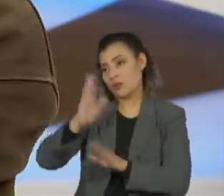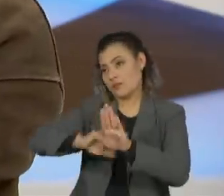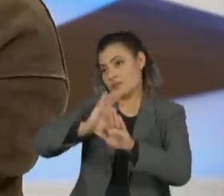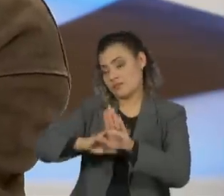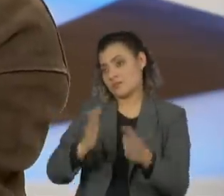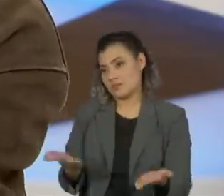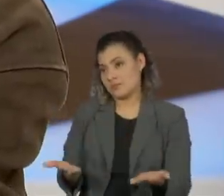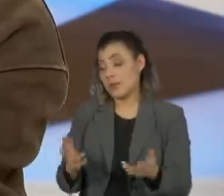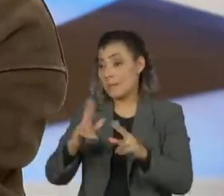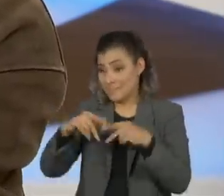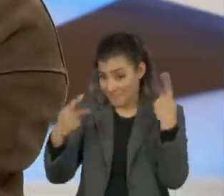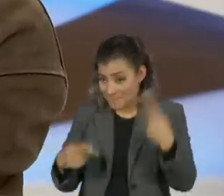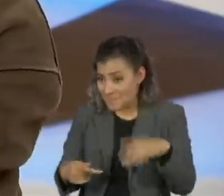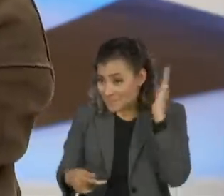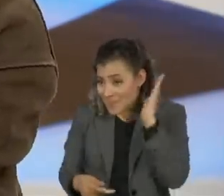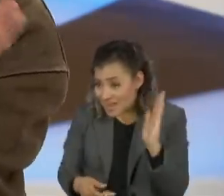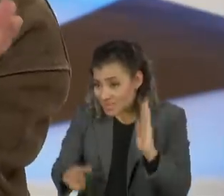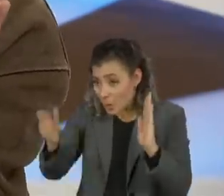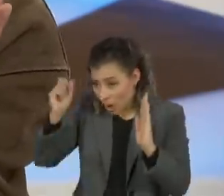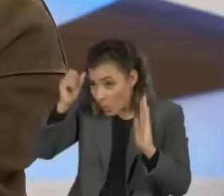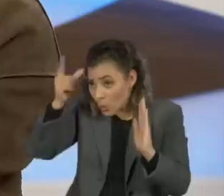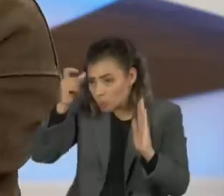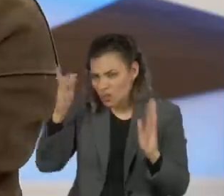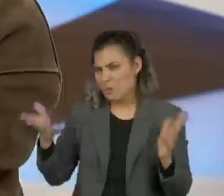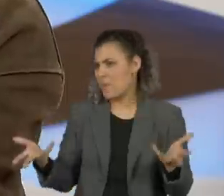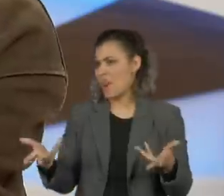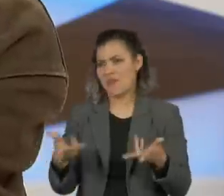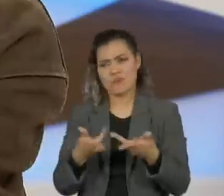cultura riquíssima,